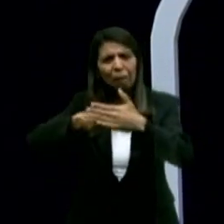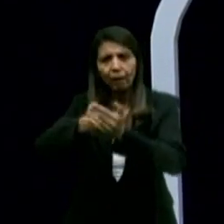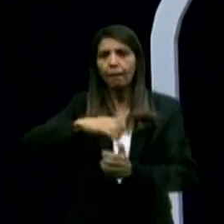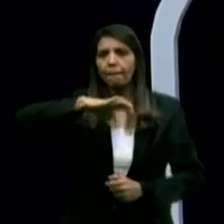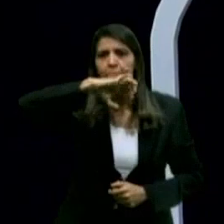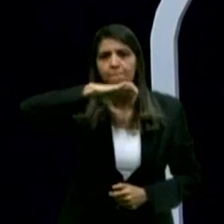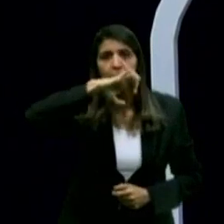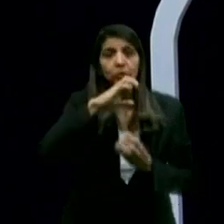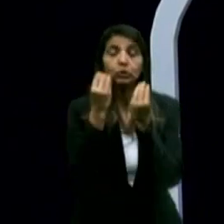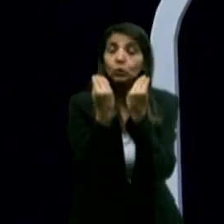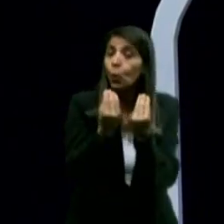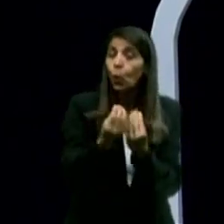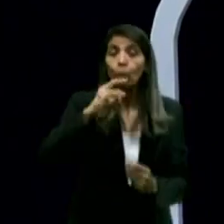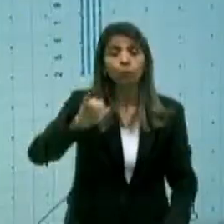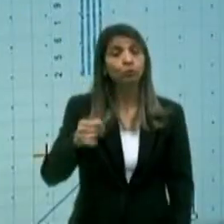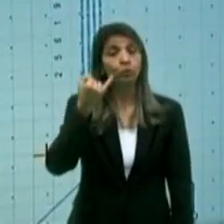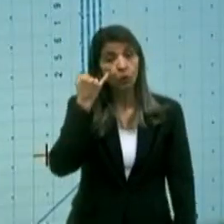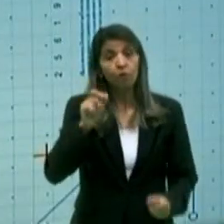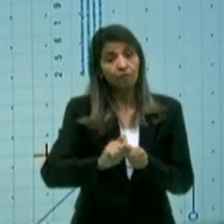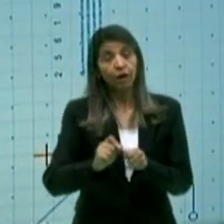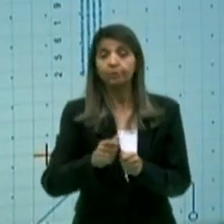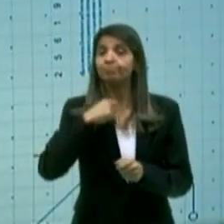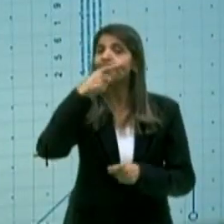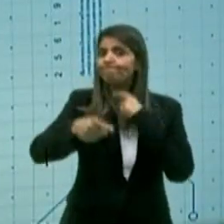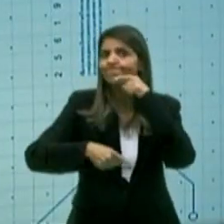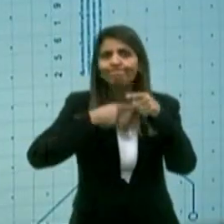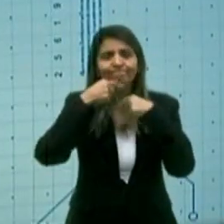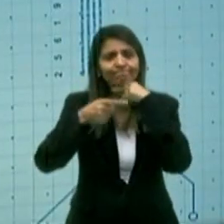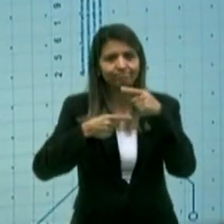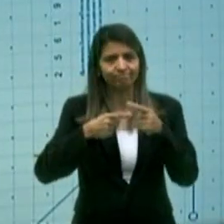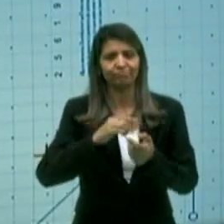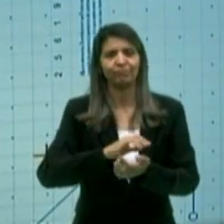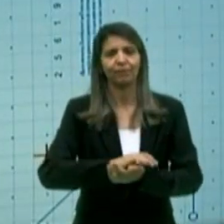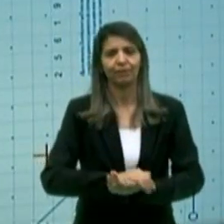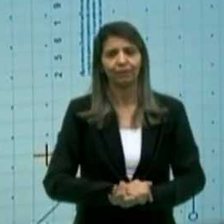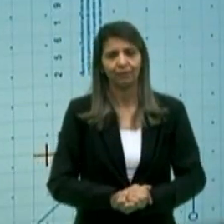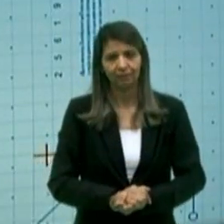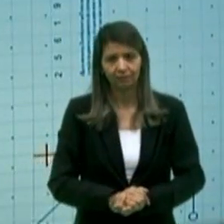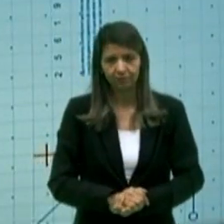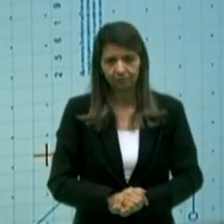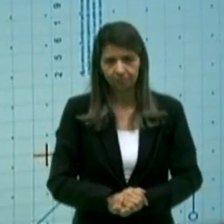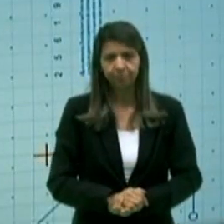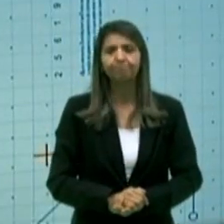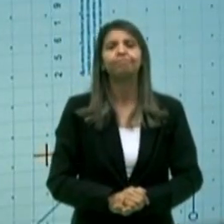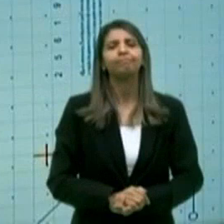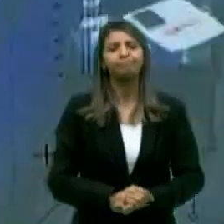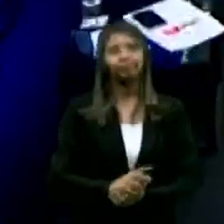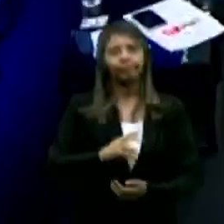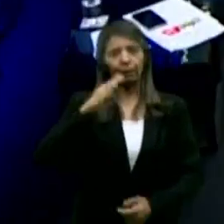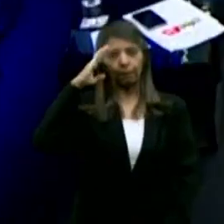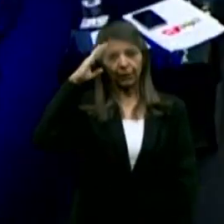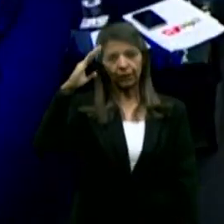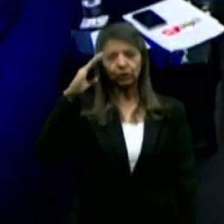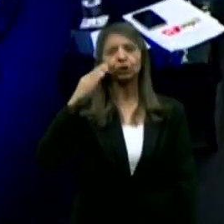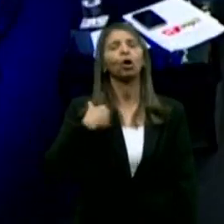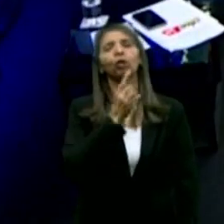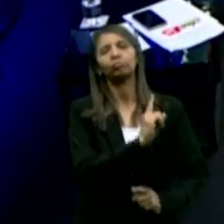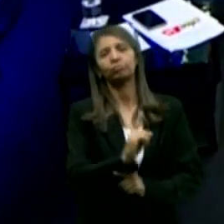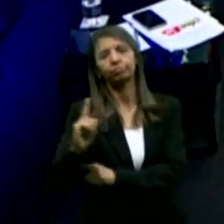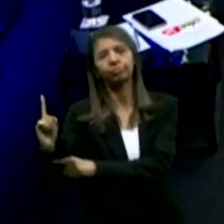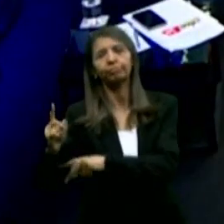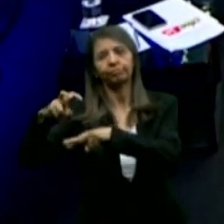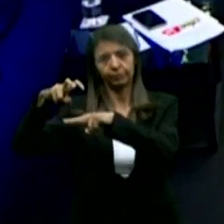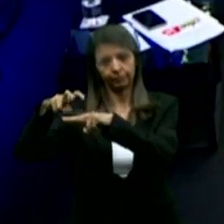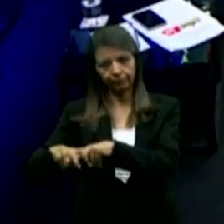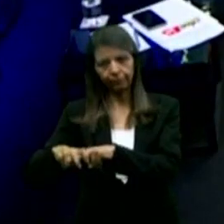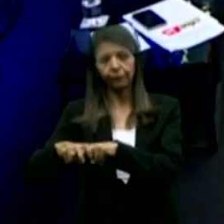cobrado, nós não vamos adiante. Bom, agora o Major Fábio pode retornar ao lugar dele. Já vou fazer a próxima pergunta.